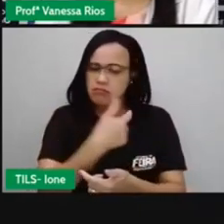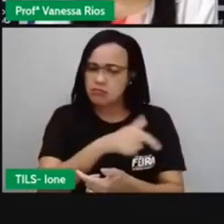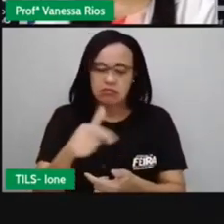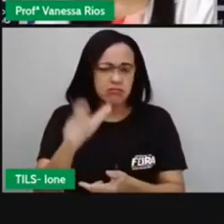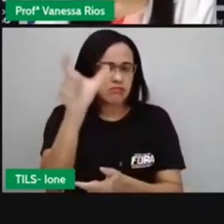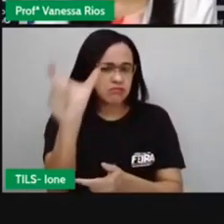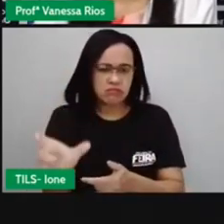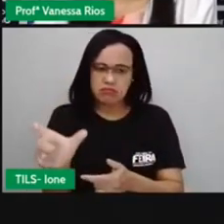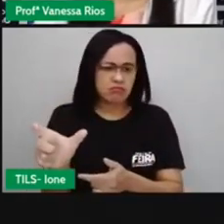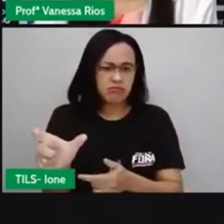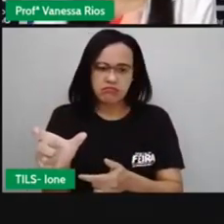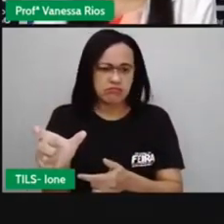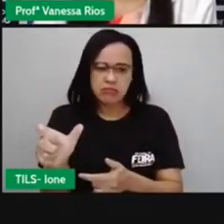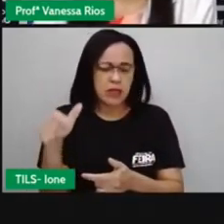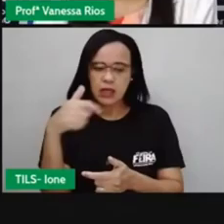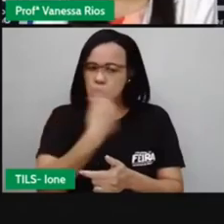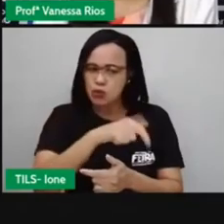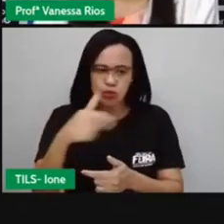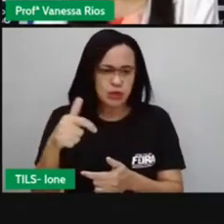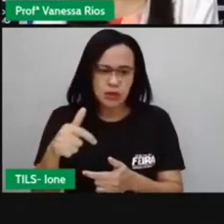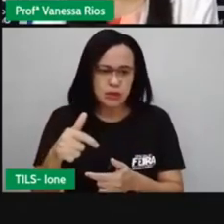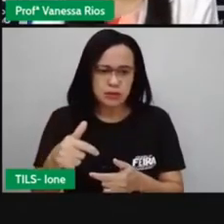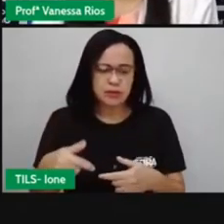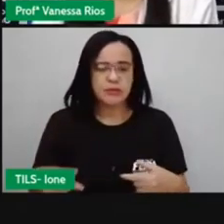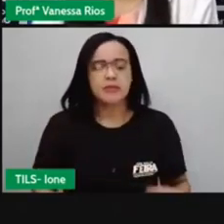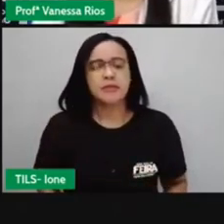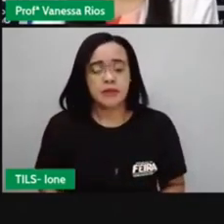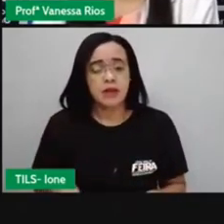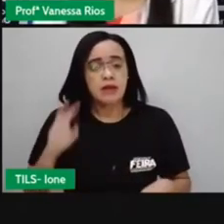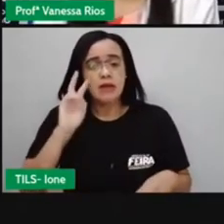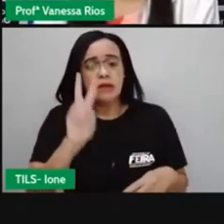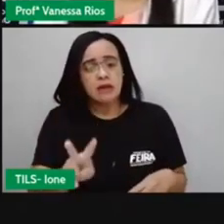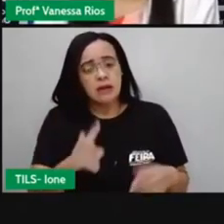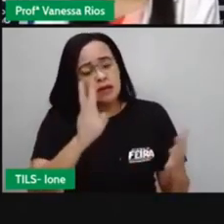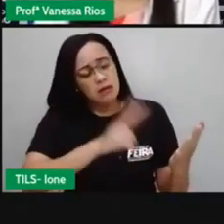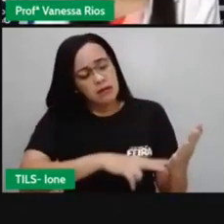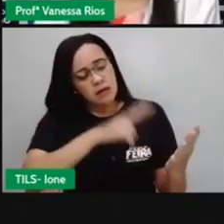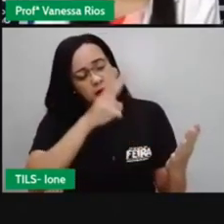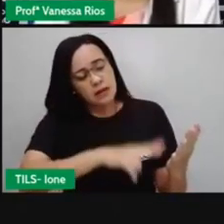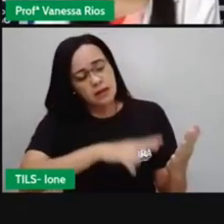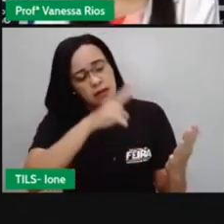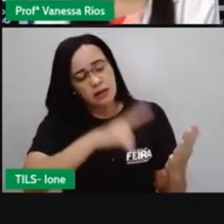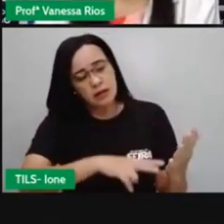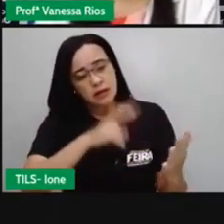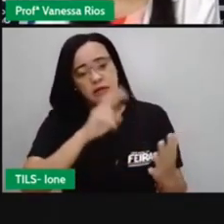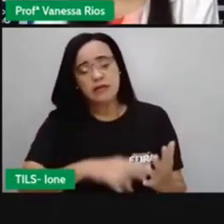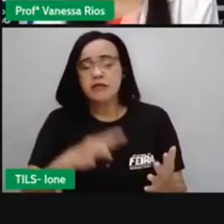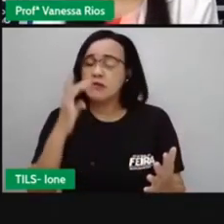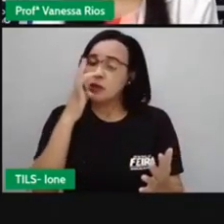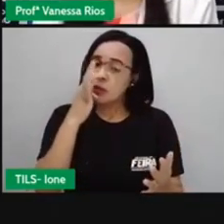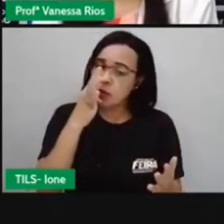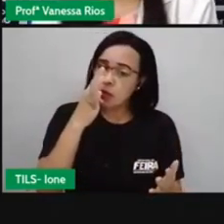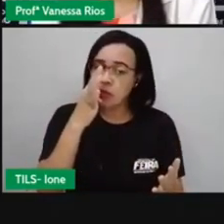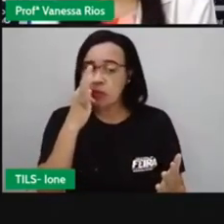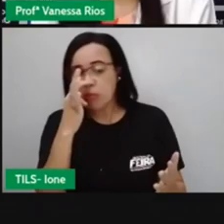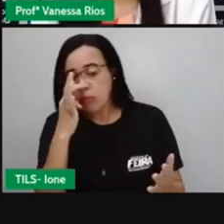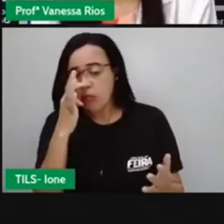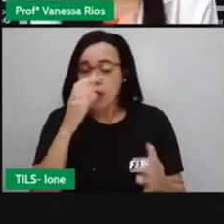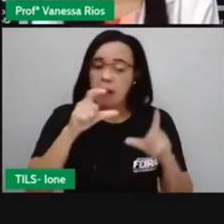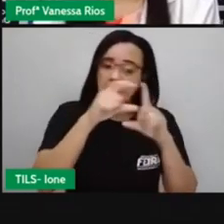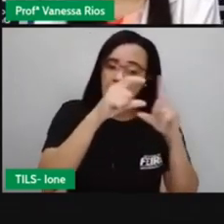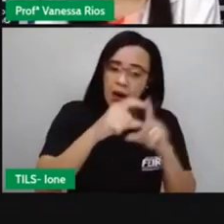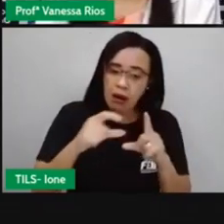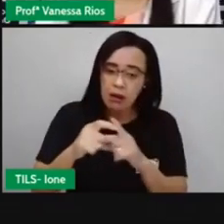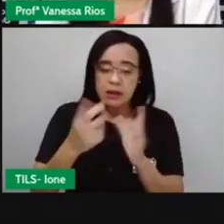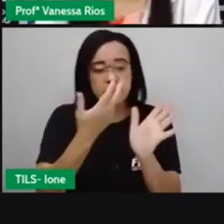presença do narrador. A gente vai lendo a história, observando as palavras e também as imagens.